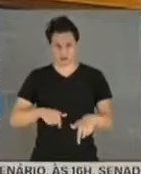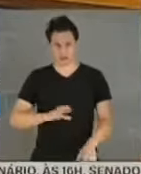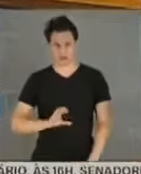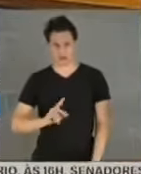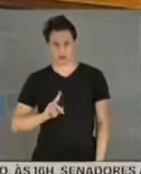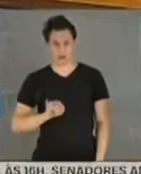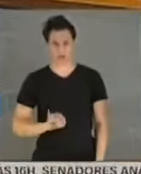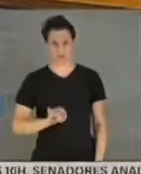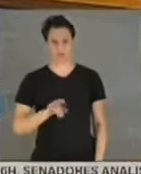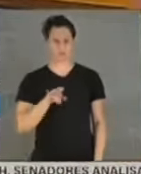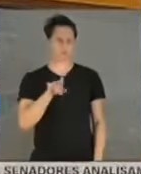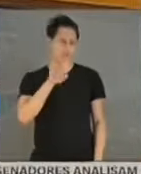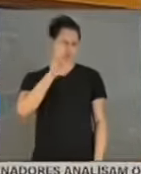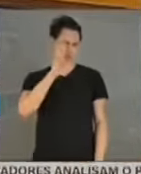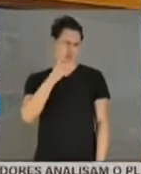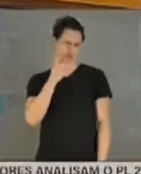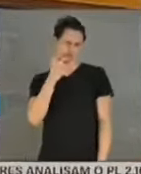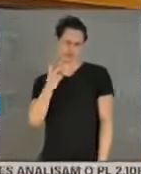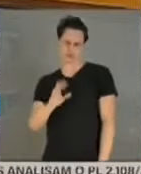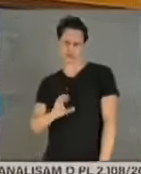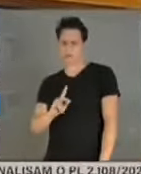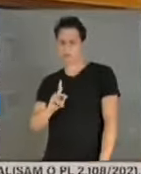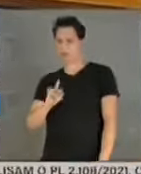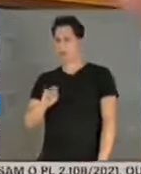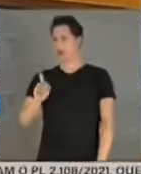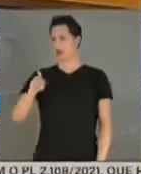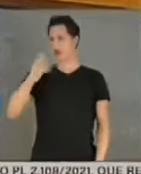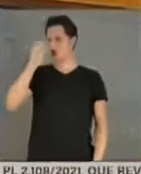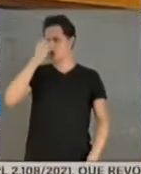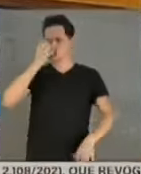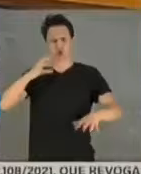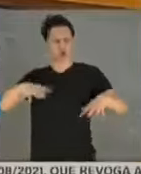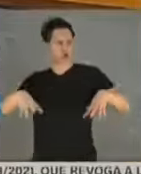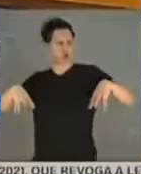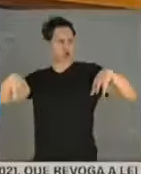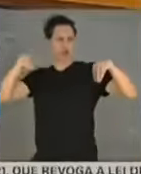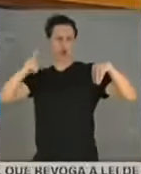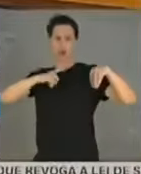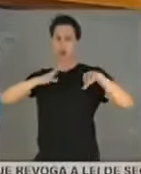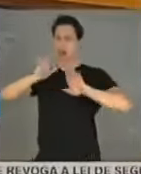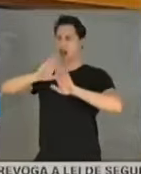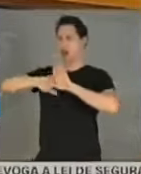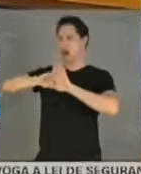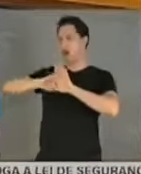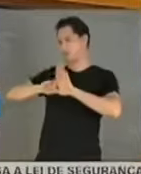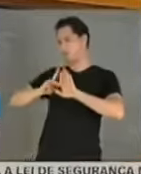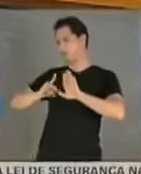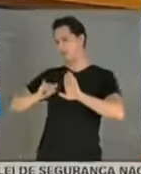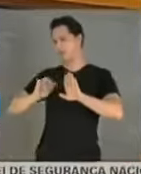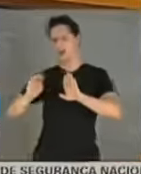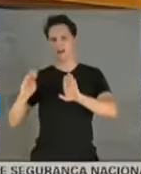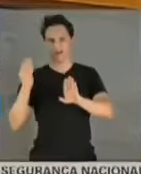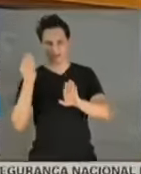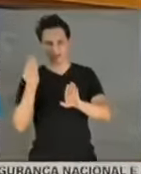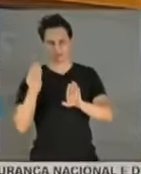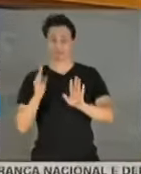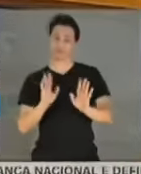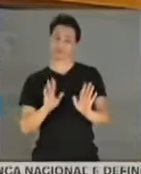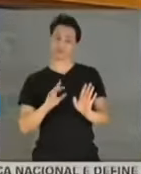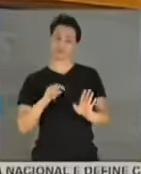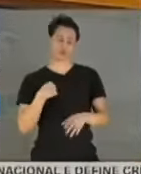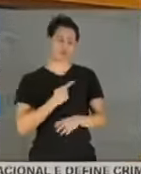vossa excelência aí chama de CPI, entre aspas, do circo, que tem um bando de picaretas, essa CPI viu, essa CPI está